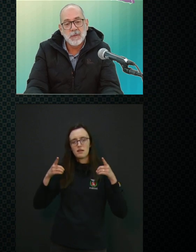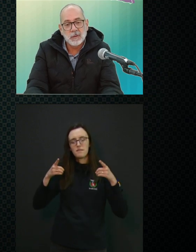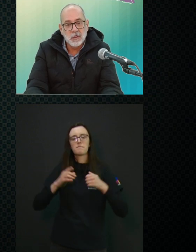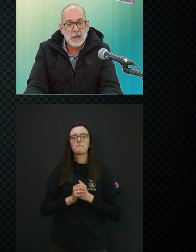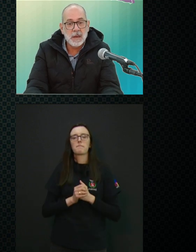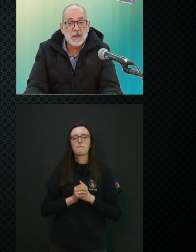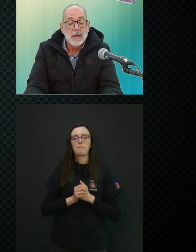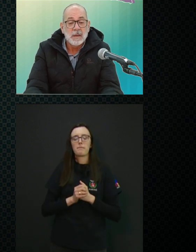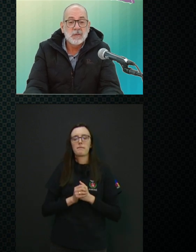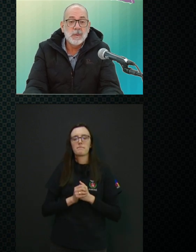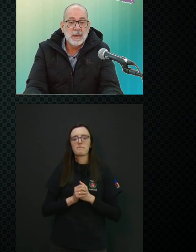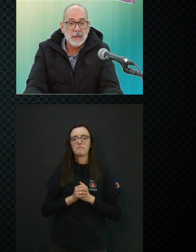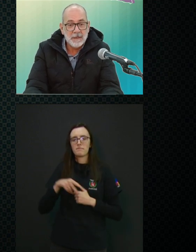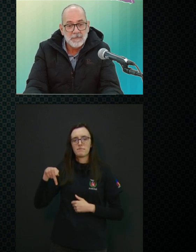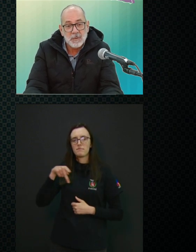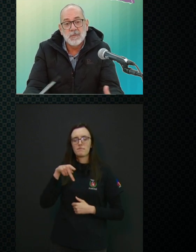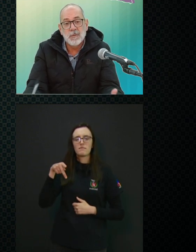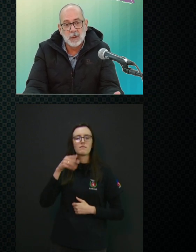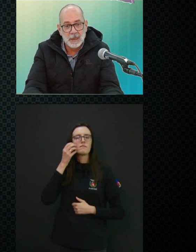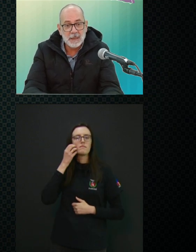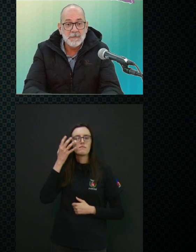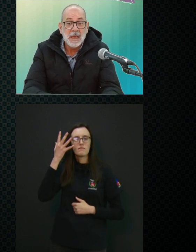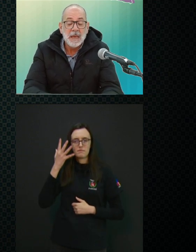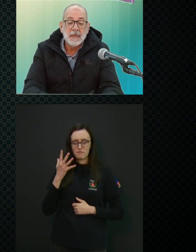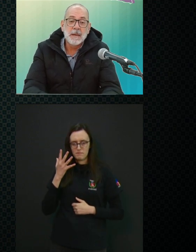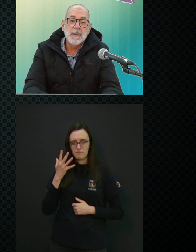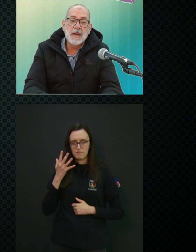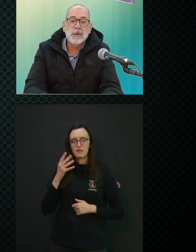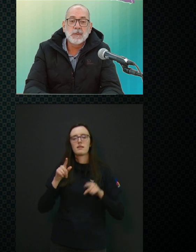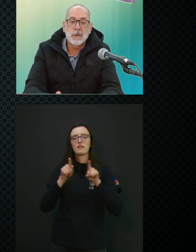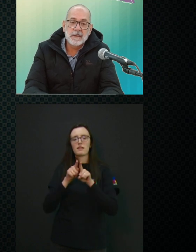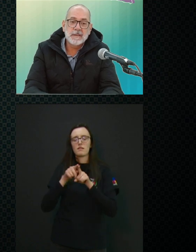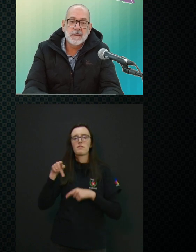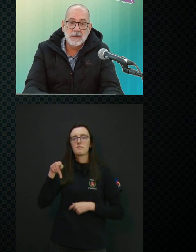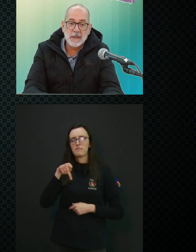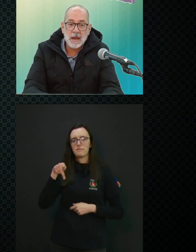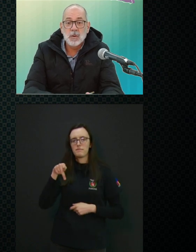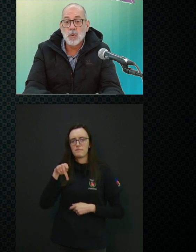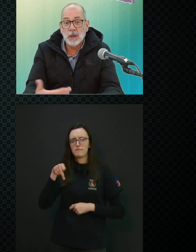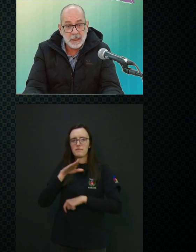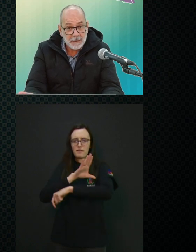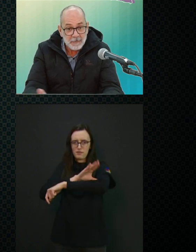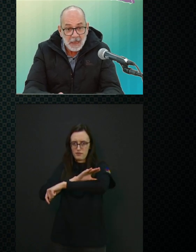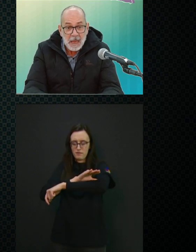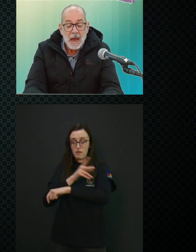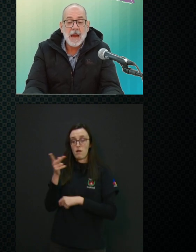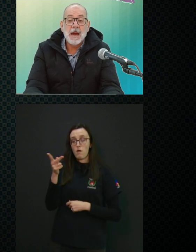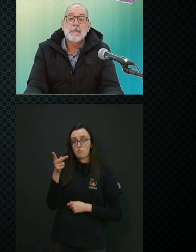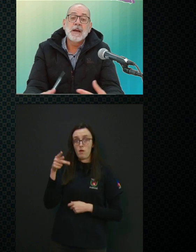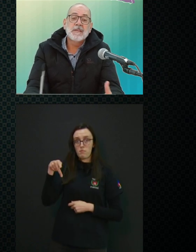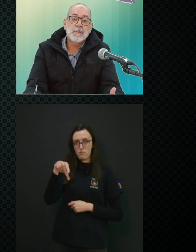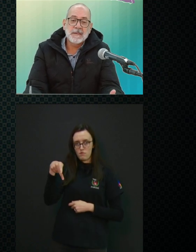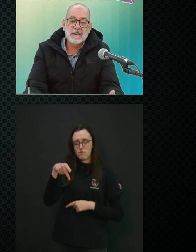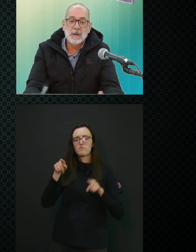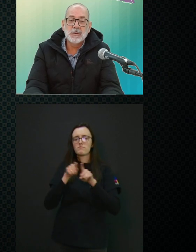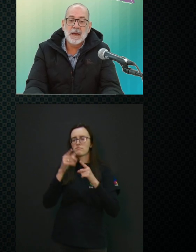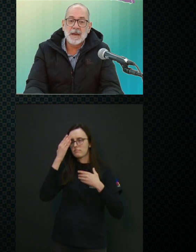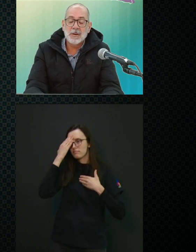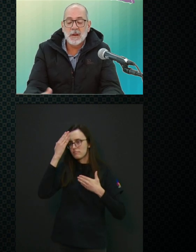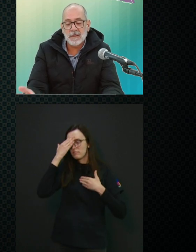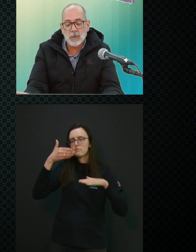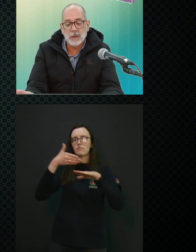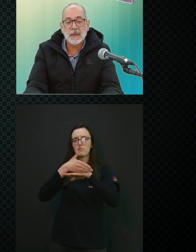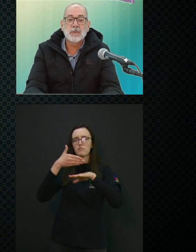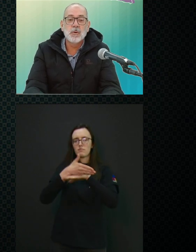a professora Sueli Furlan e também a professora Sandra Golim, a participação